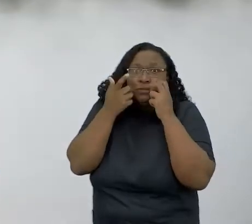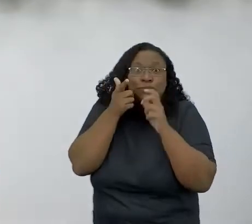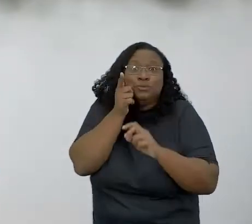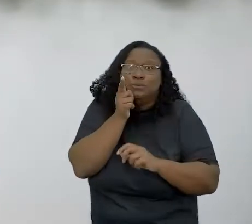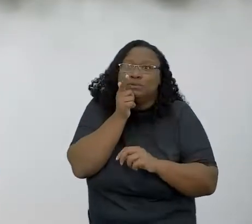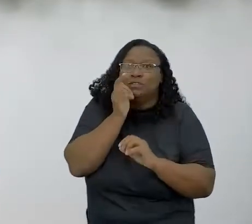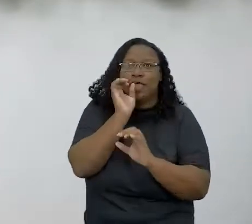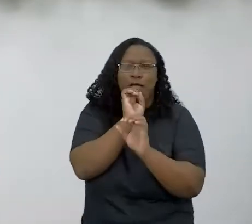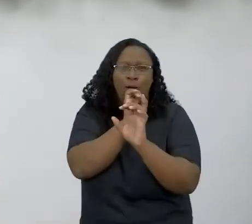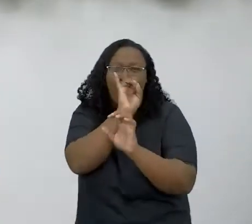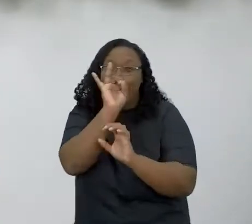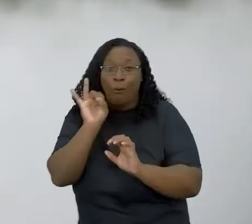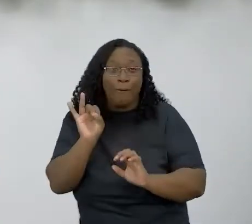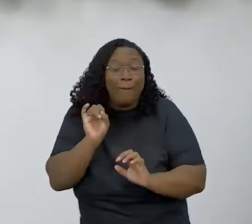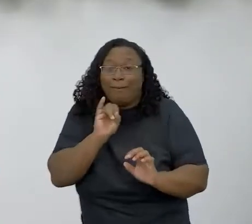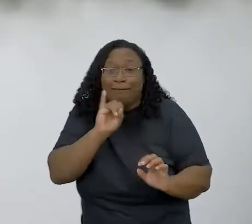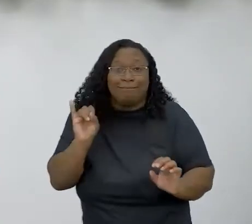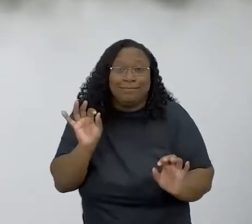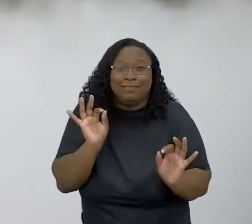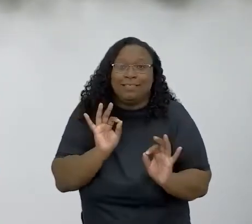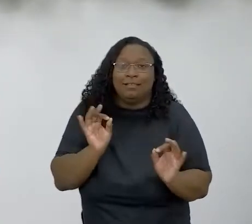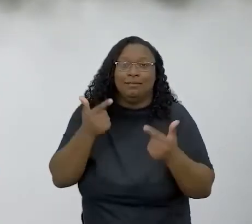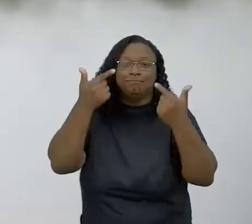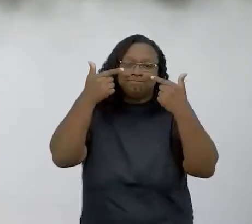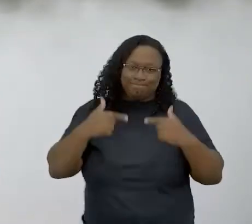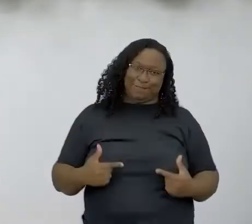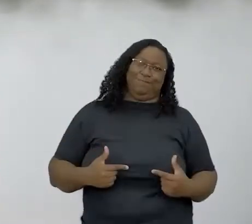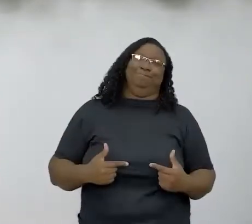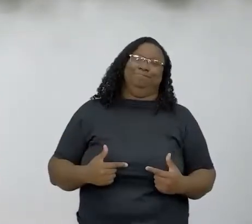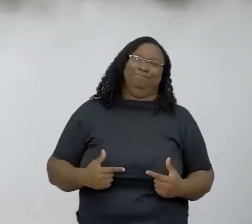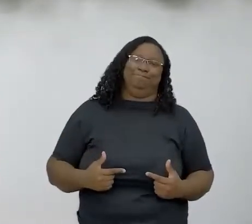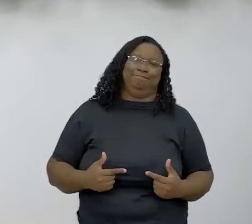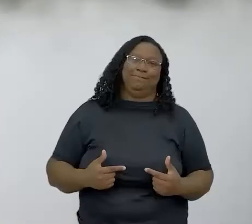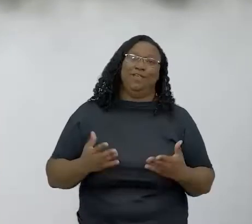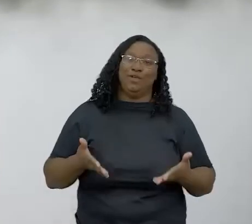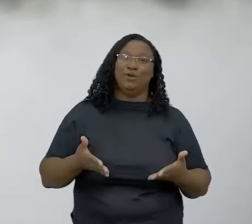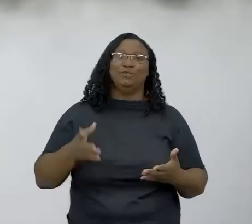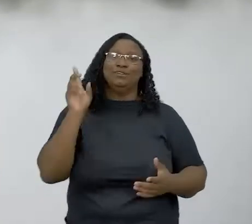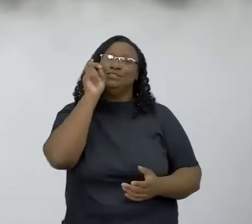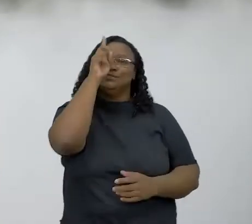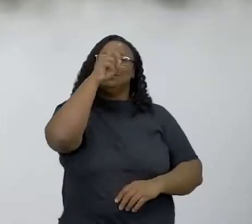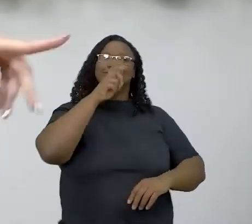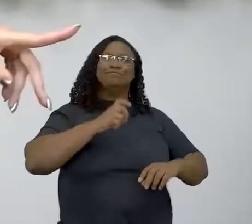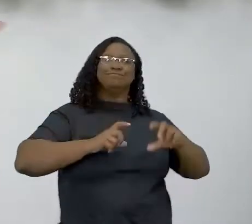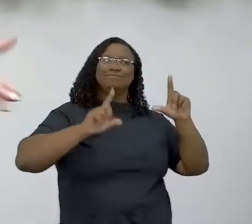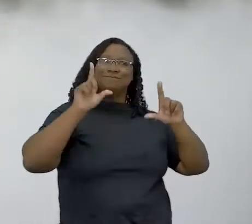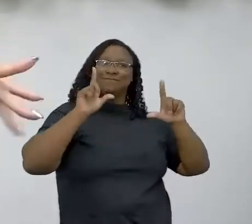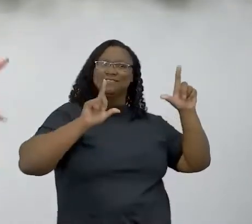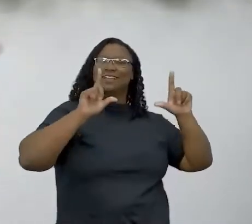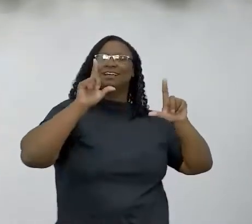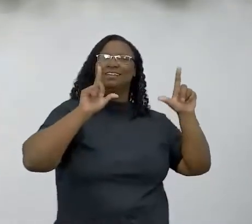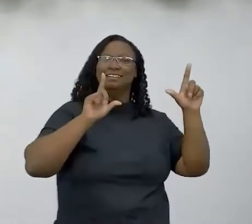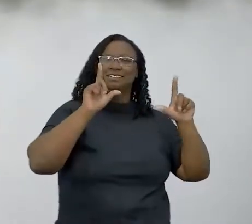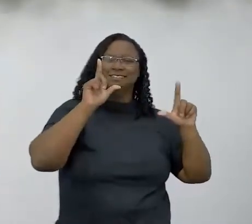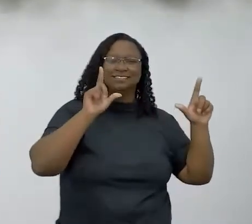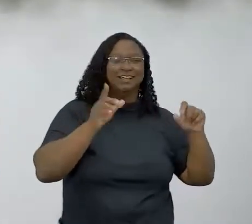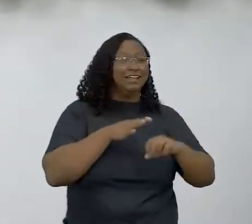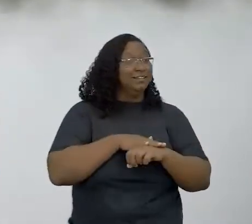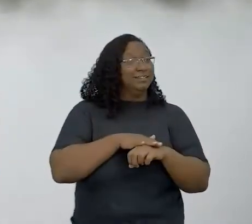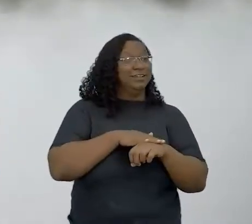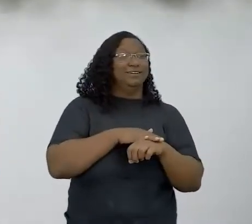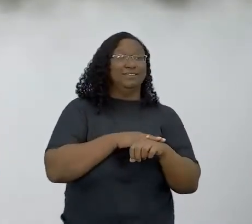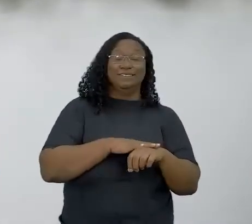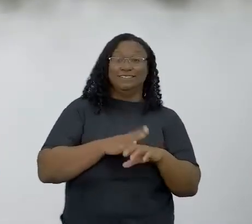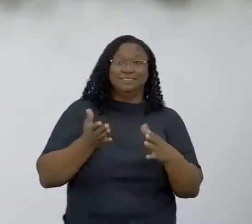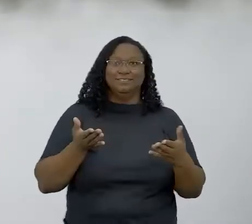nas primeiras gravações. Eu. E até hoje eu tenho dificuldade de me assistir. É tanto que a gente estava aqui, conversando a respeito